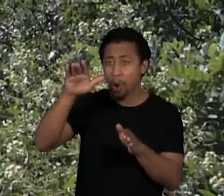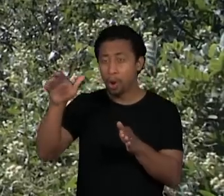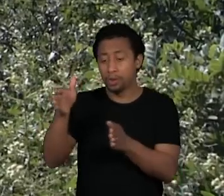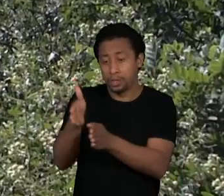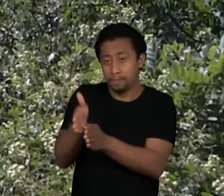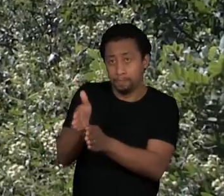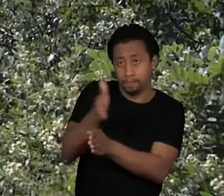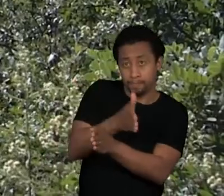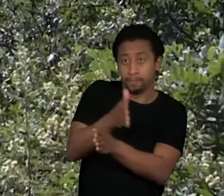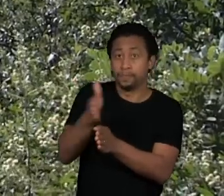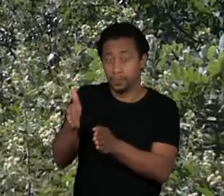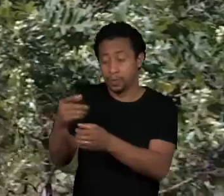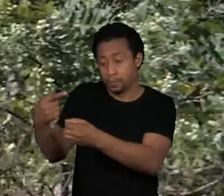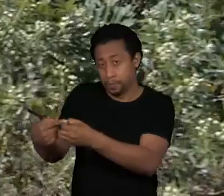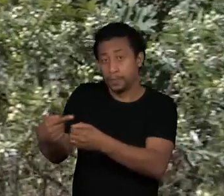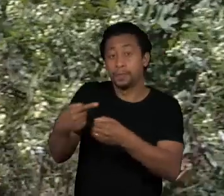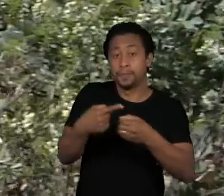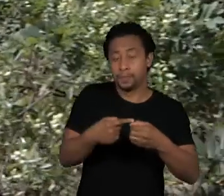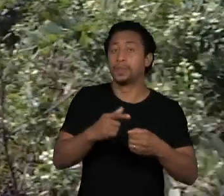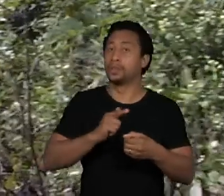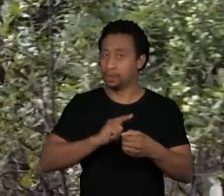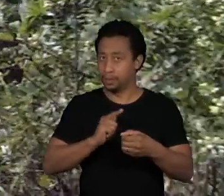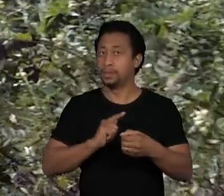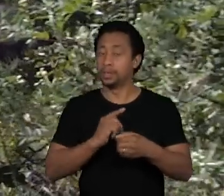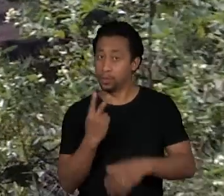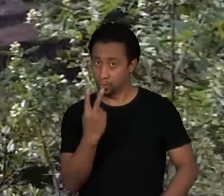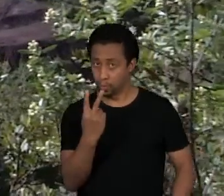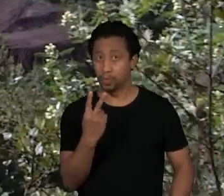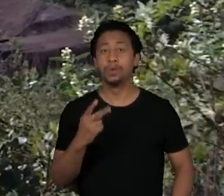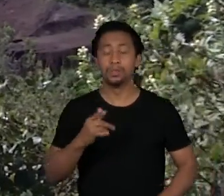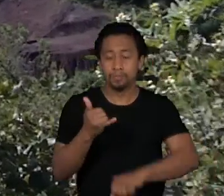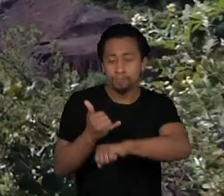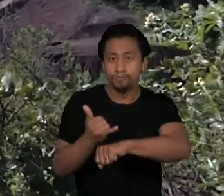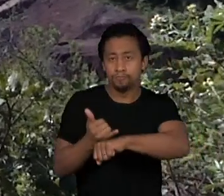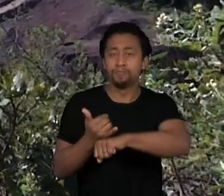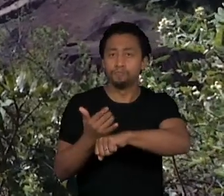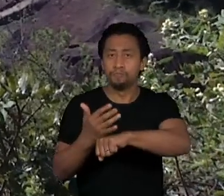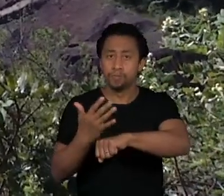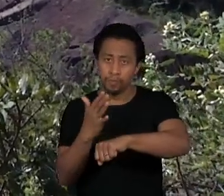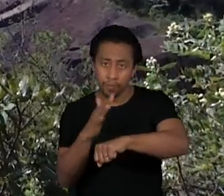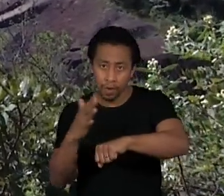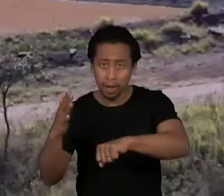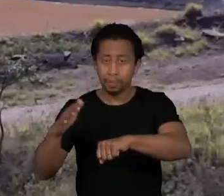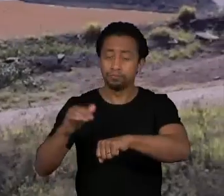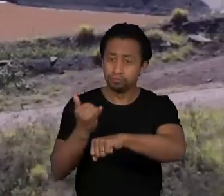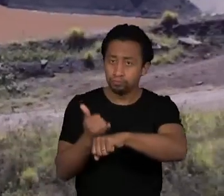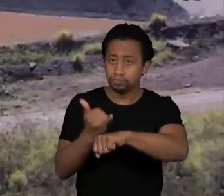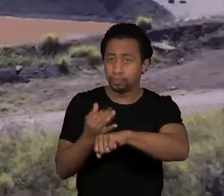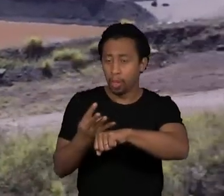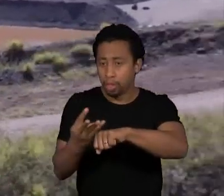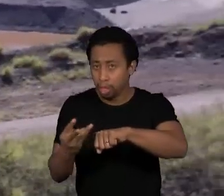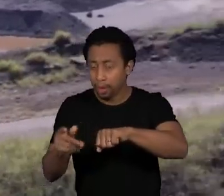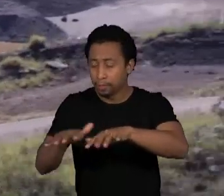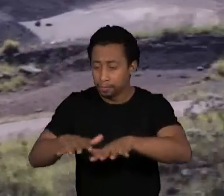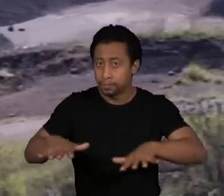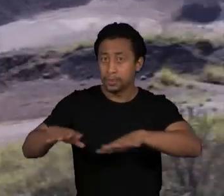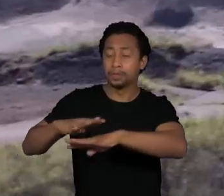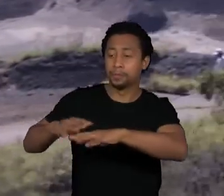de Nova Lima e Sabará. O solo rico em minério de ferro sempre atraiu mineradoras.